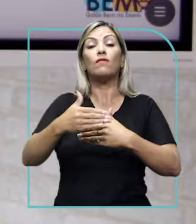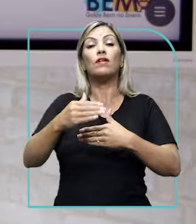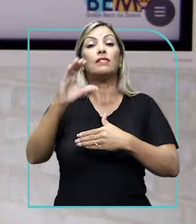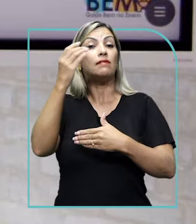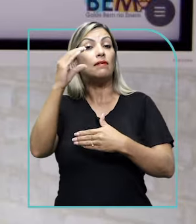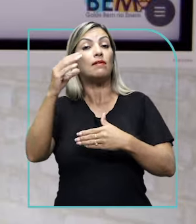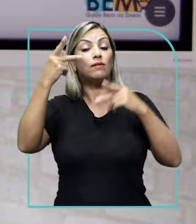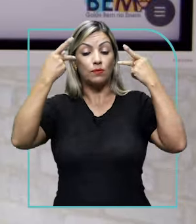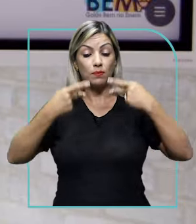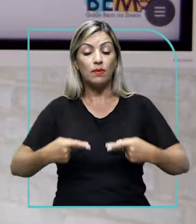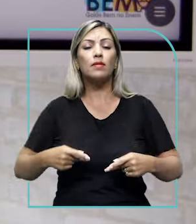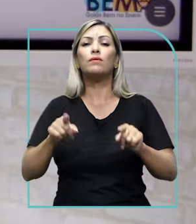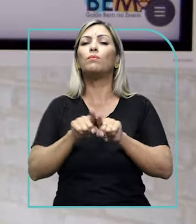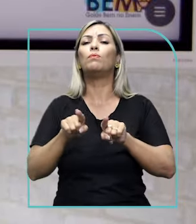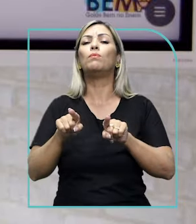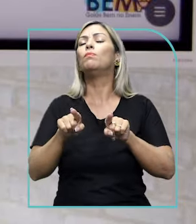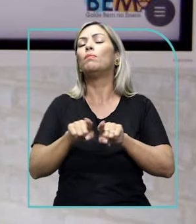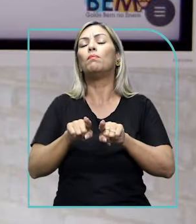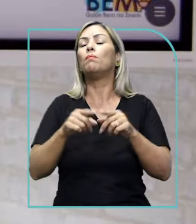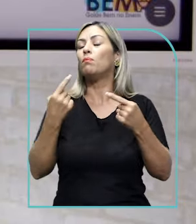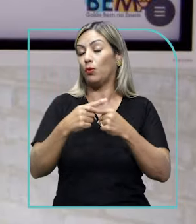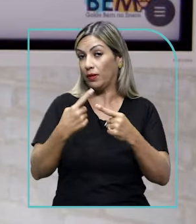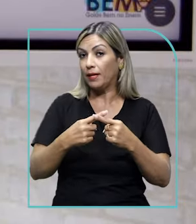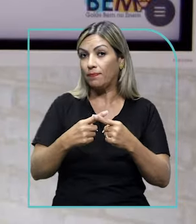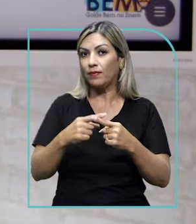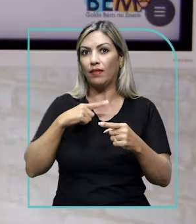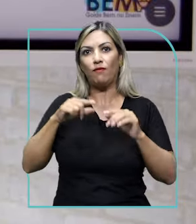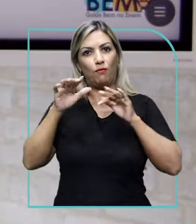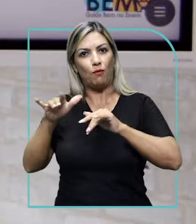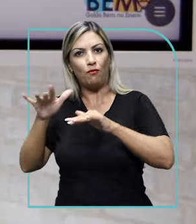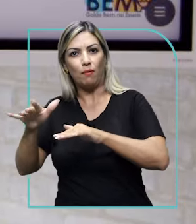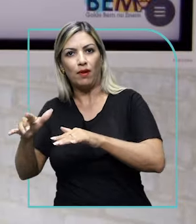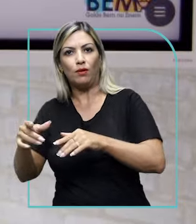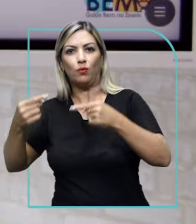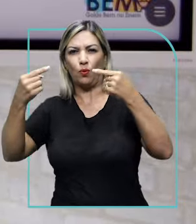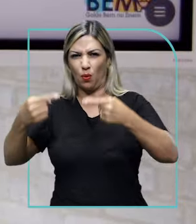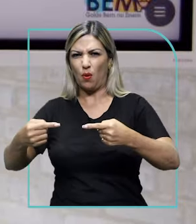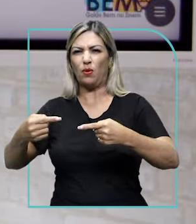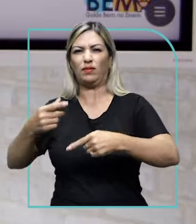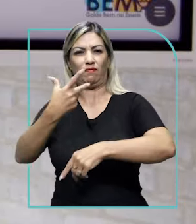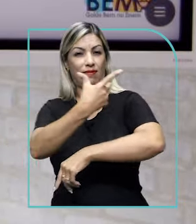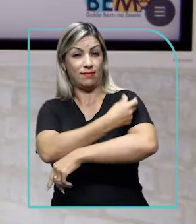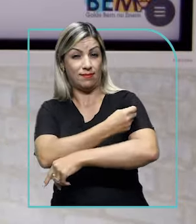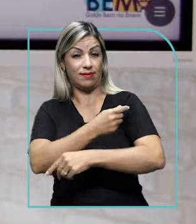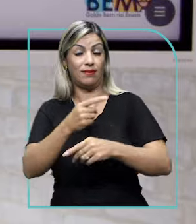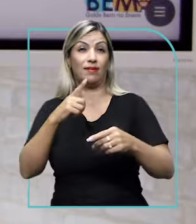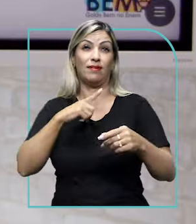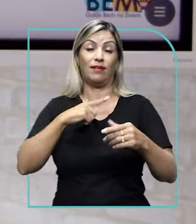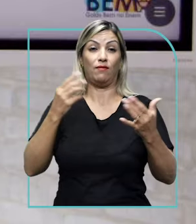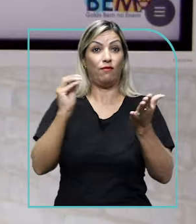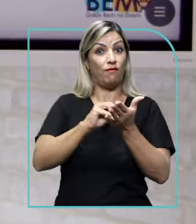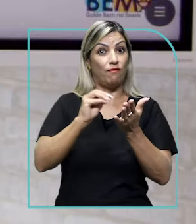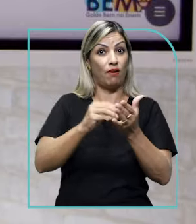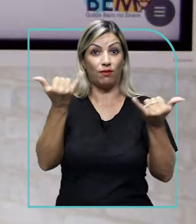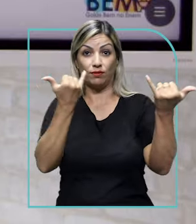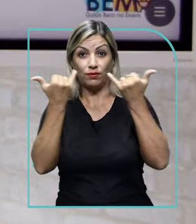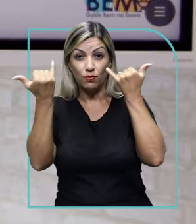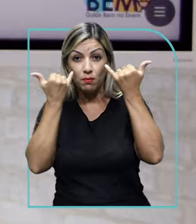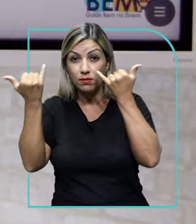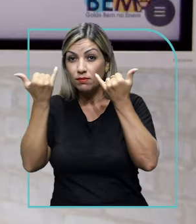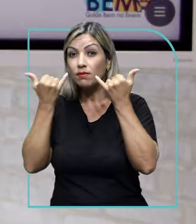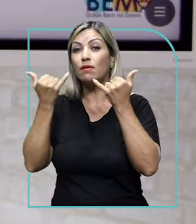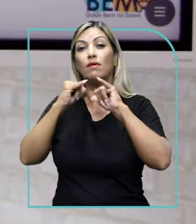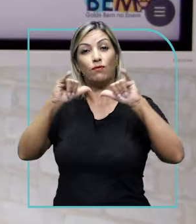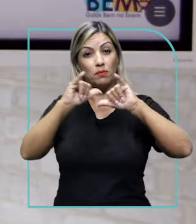humanas. Por quê? Porque houve um movimento anti-vacina, porque houve muita desinformação com relação à